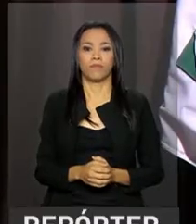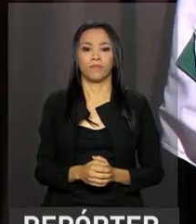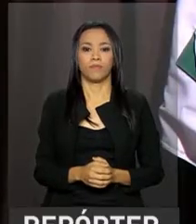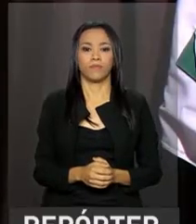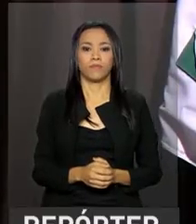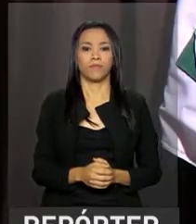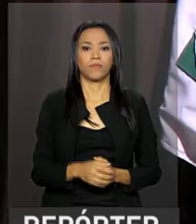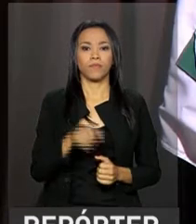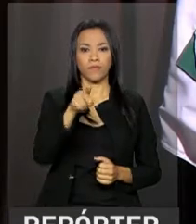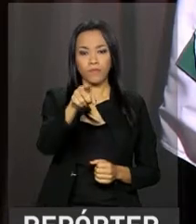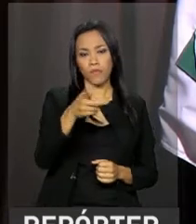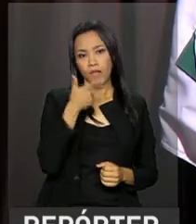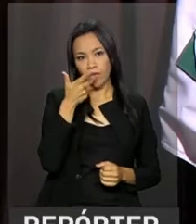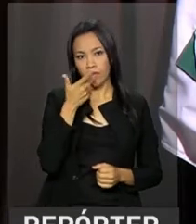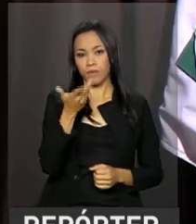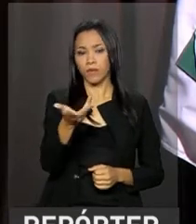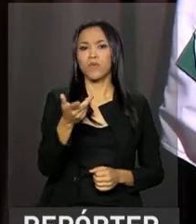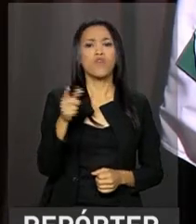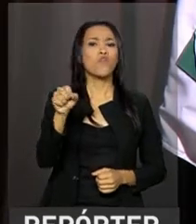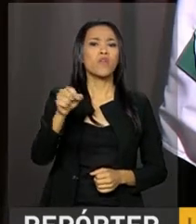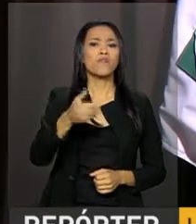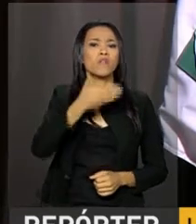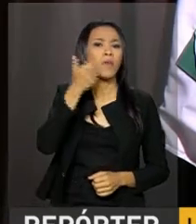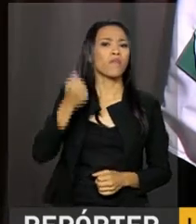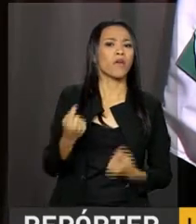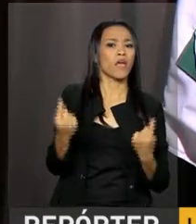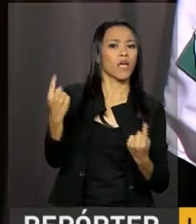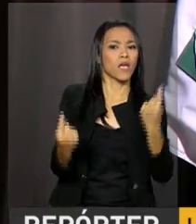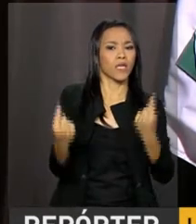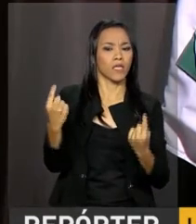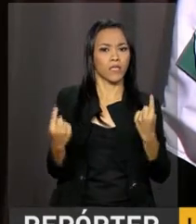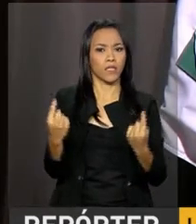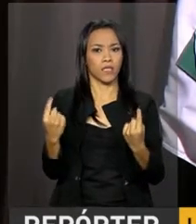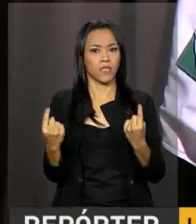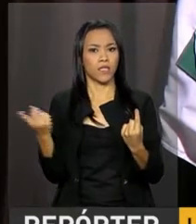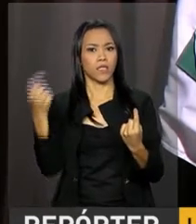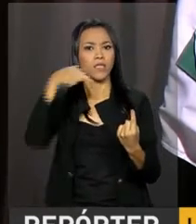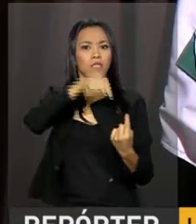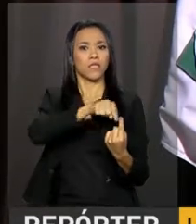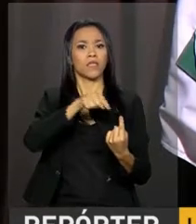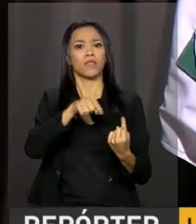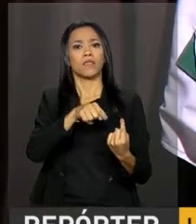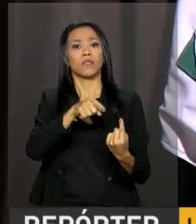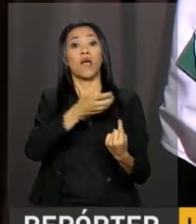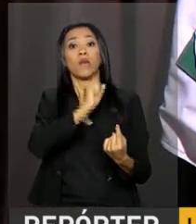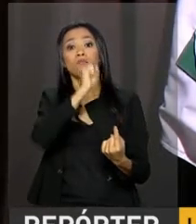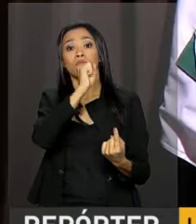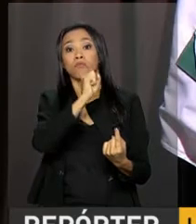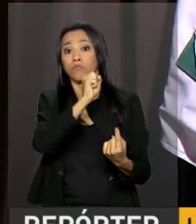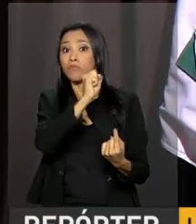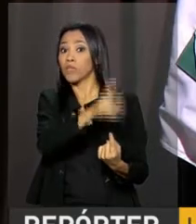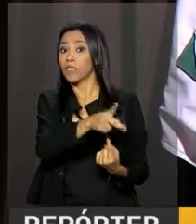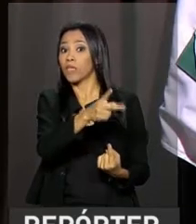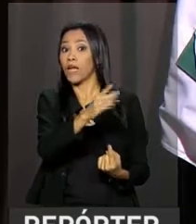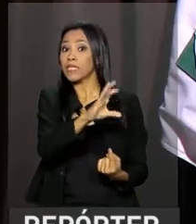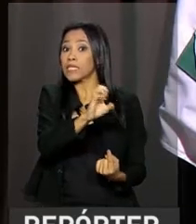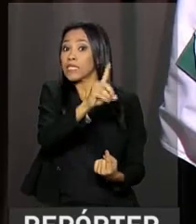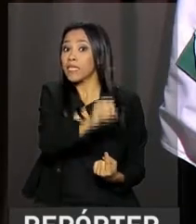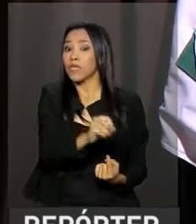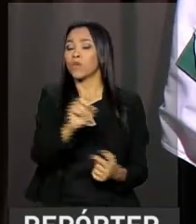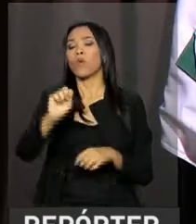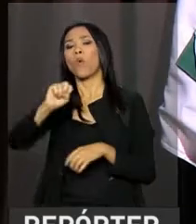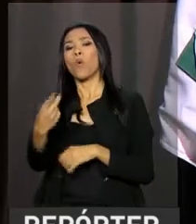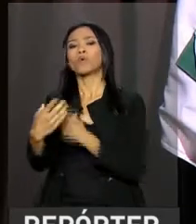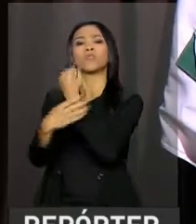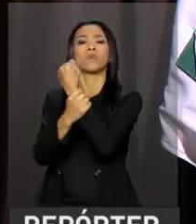O que você prefere? Você prefere se aposentar, de fato, dois anos mais cedo ou você prefere ter segurança que você vai receber